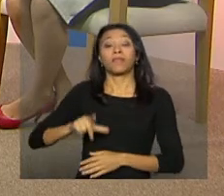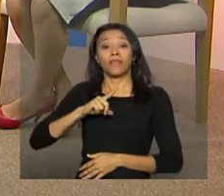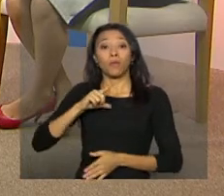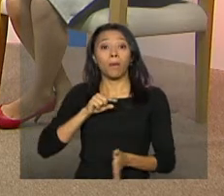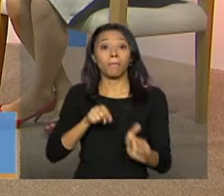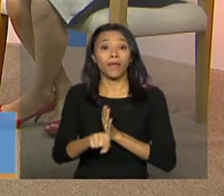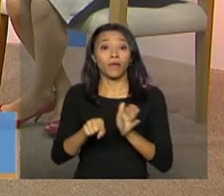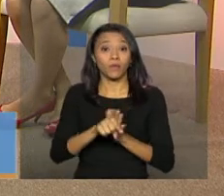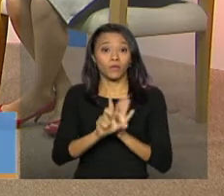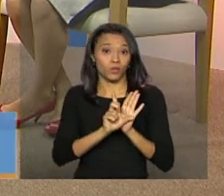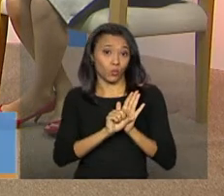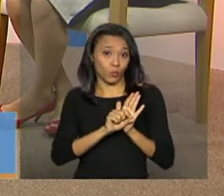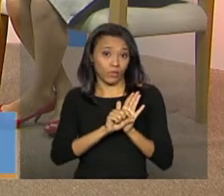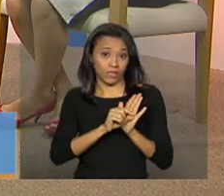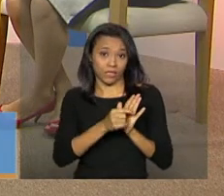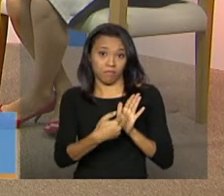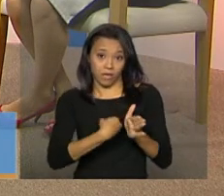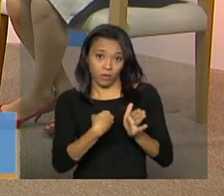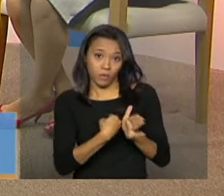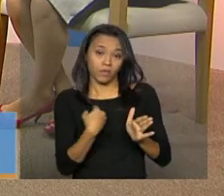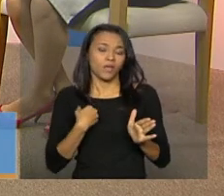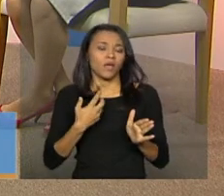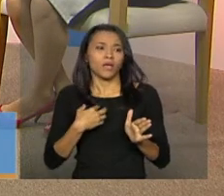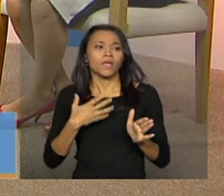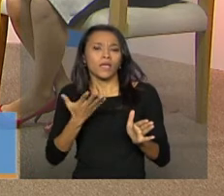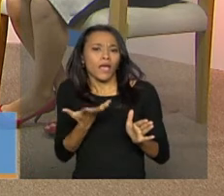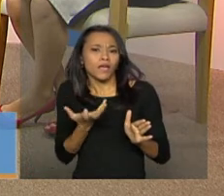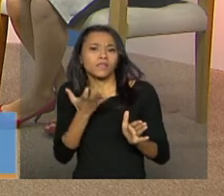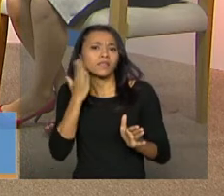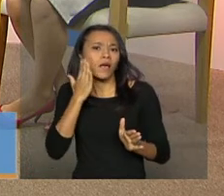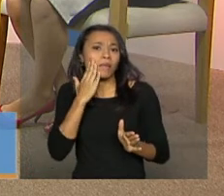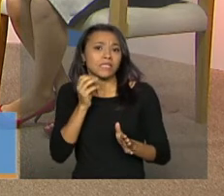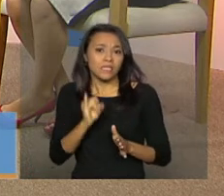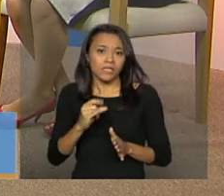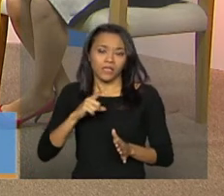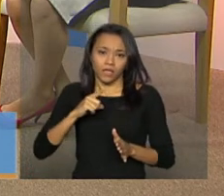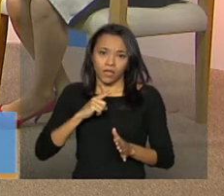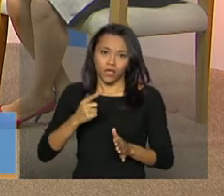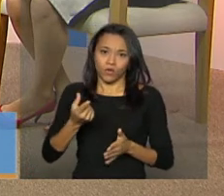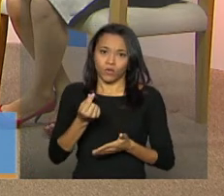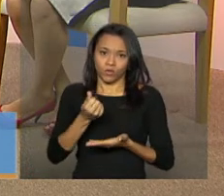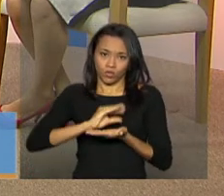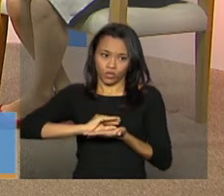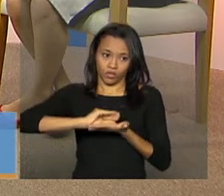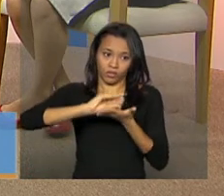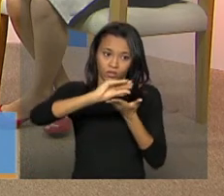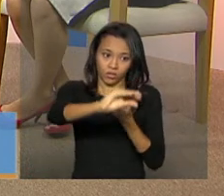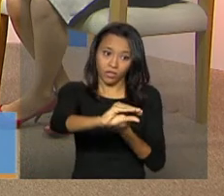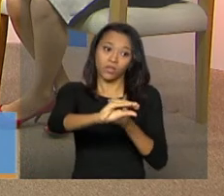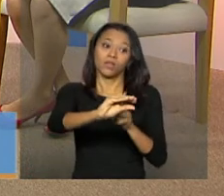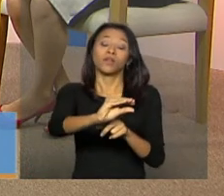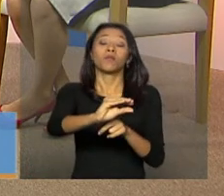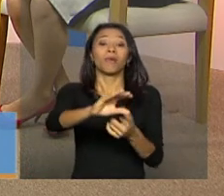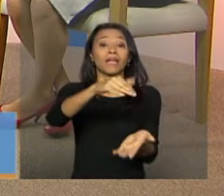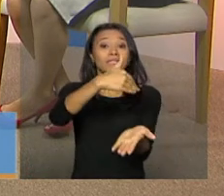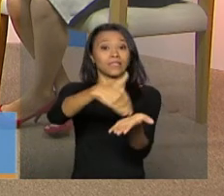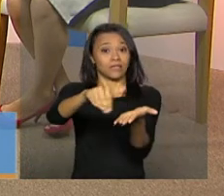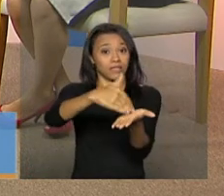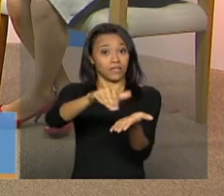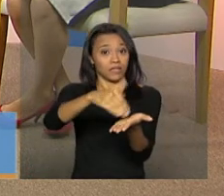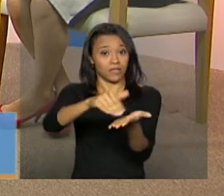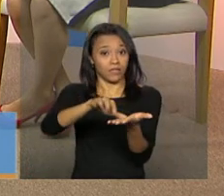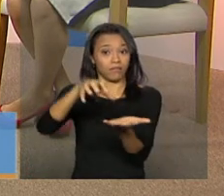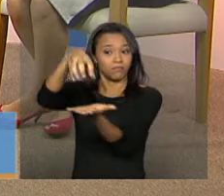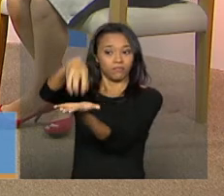Rafael Monteiro, gostaria de saber se existe um repasse do SUAS para as equipes da Secretaria de Ação Social, CRAS e CREAS,